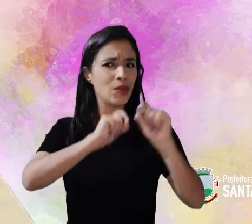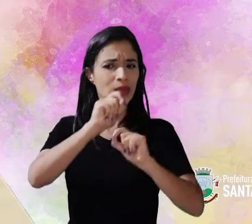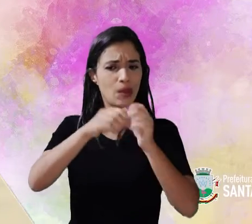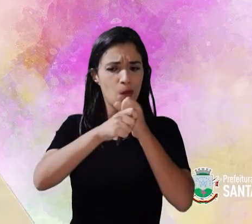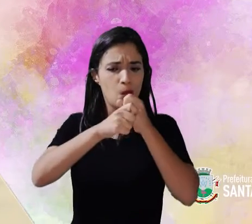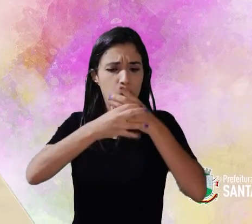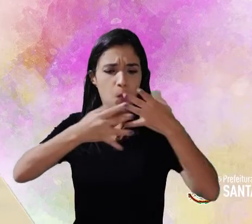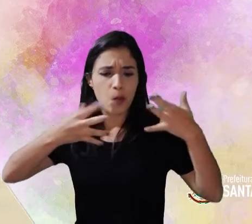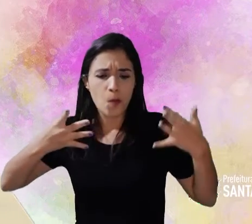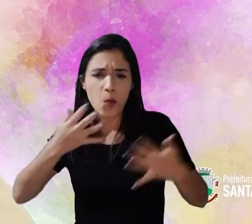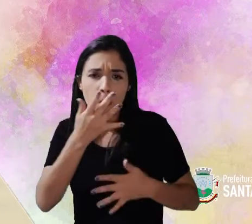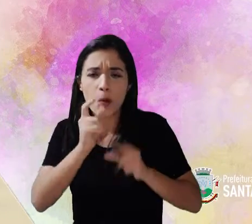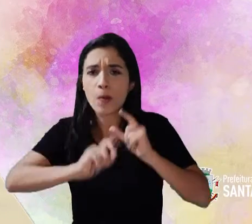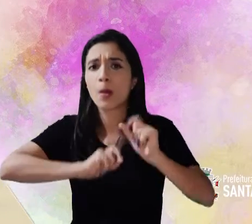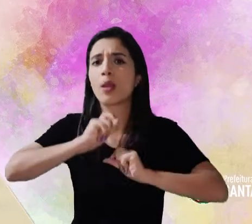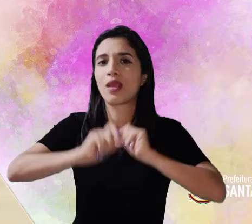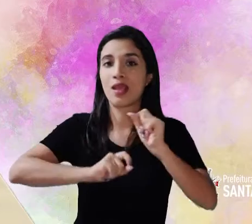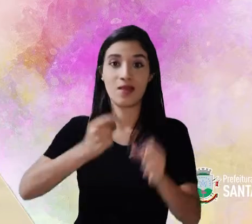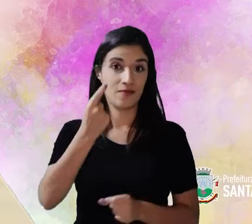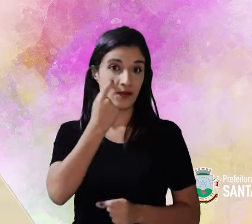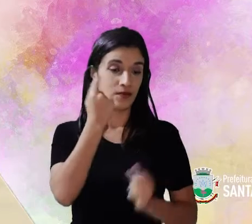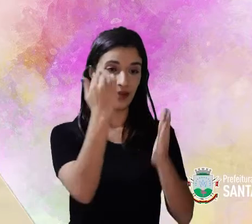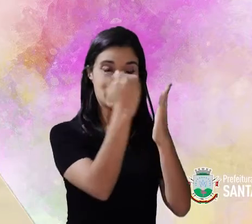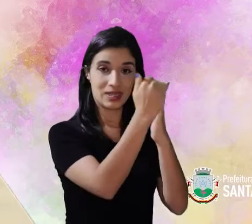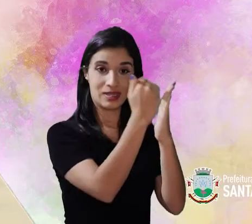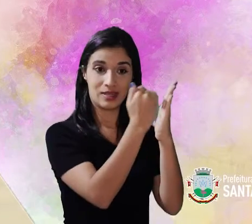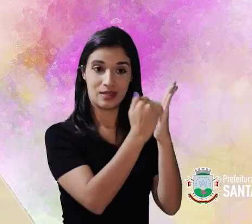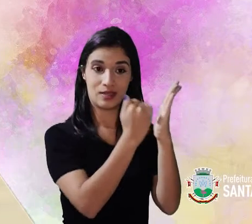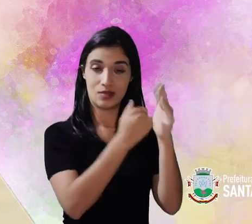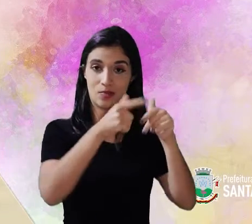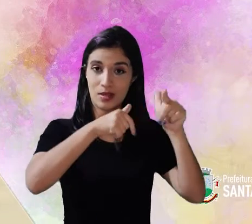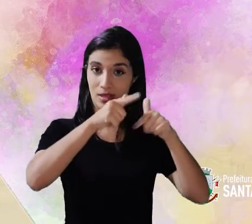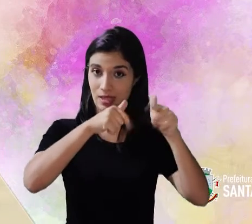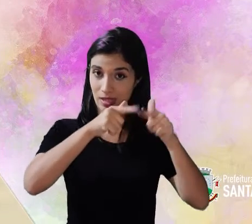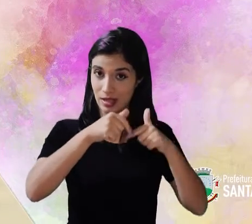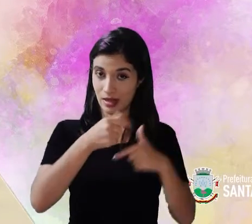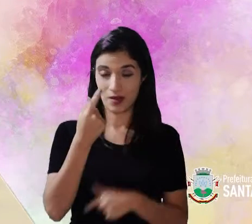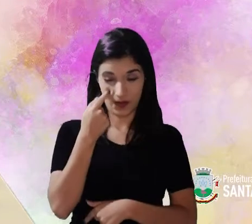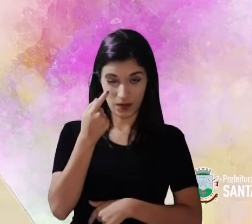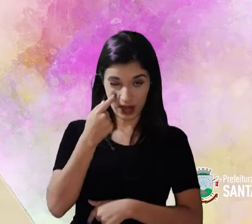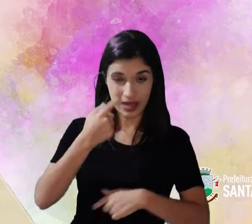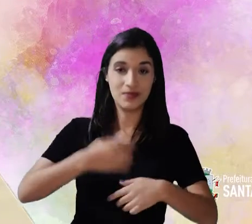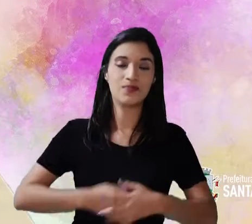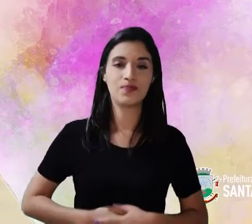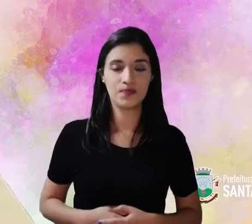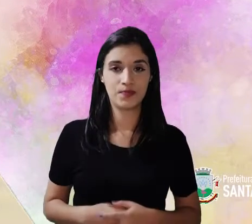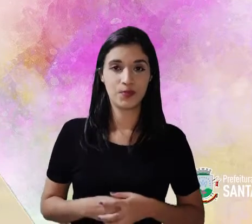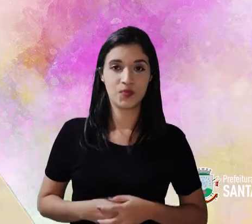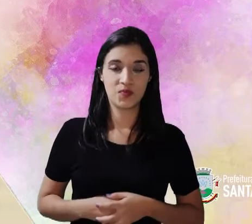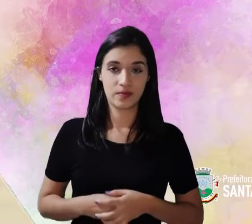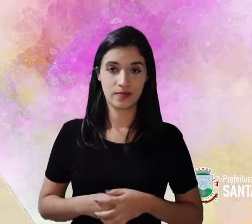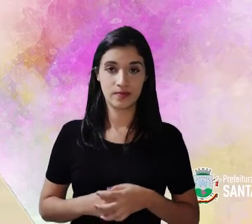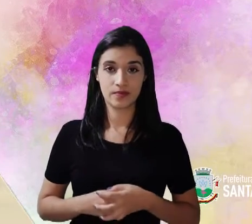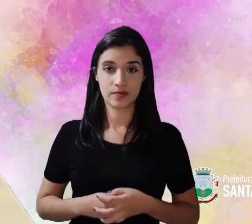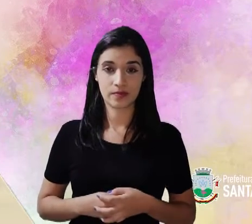O que será? Vamos ver os ingredientes que a gente irá precisar? Vamos lá!